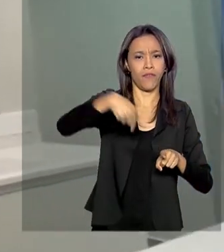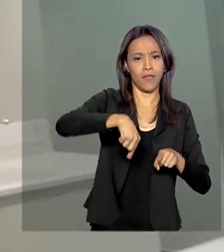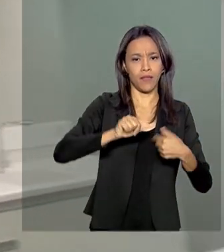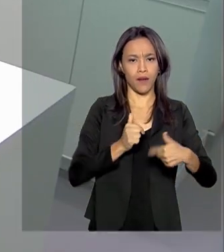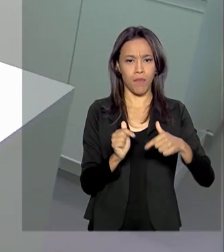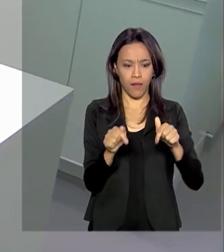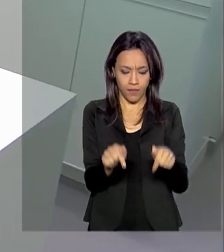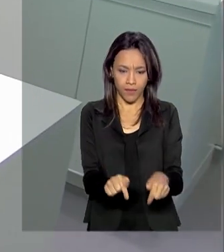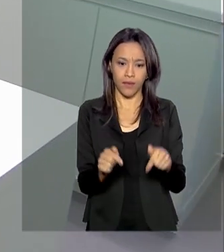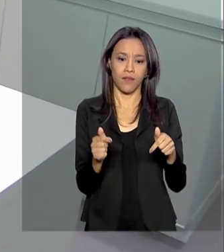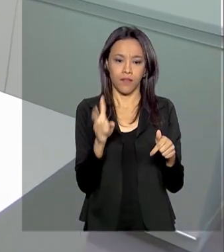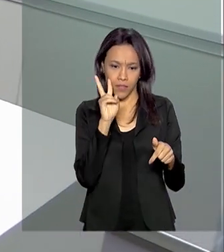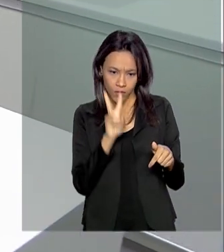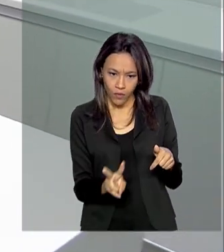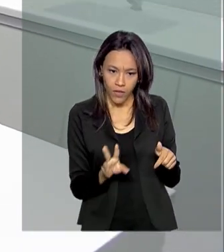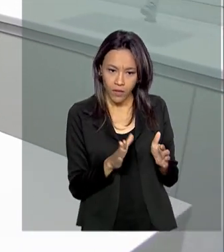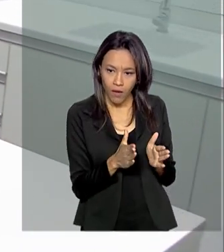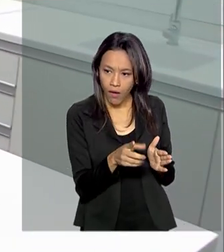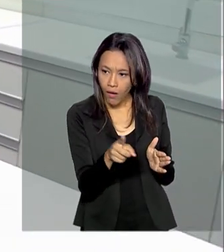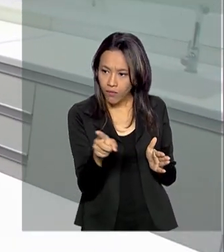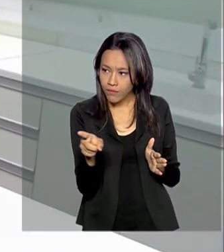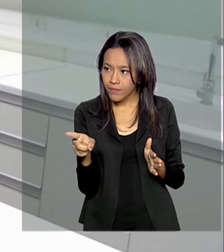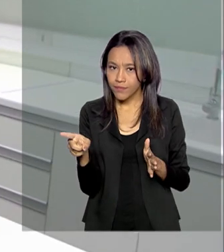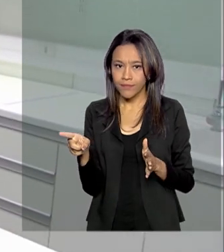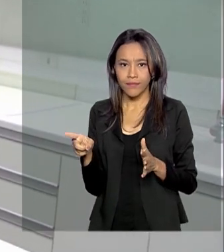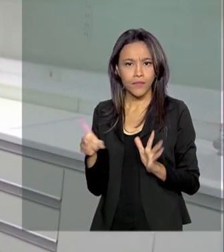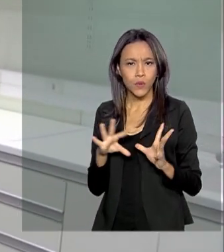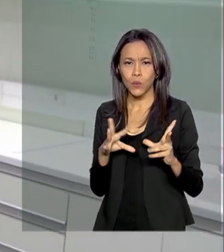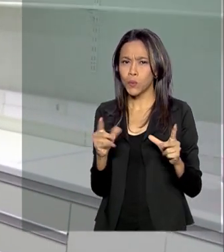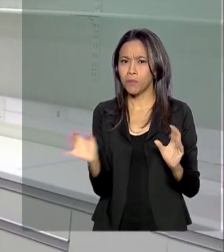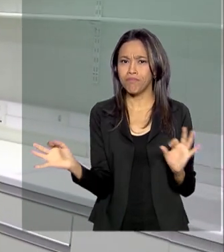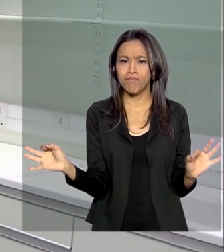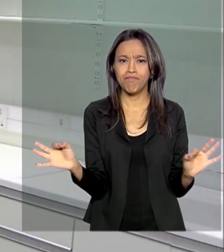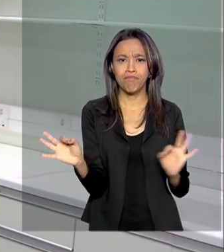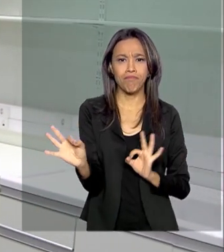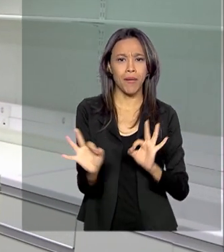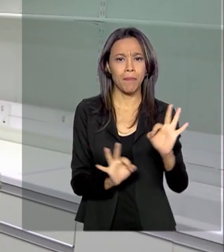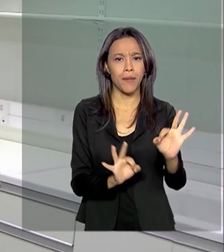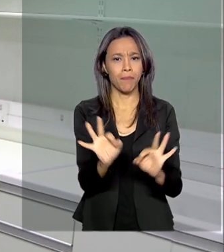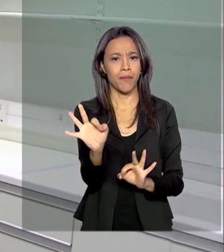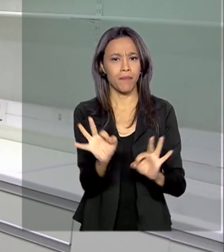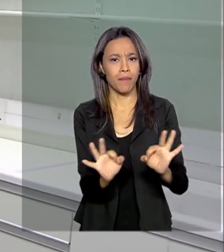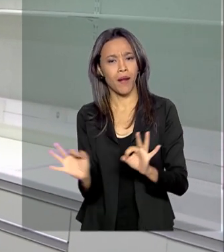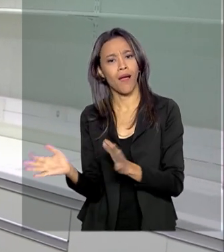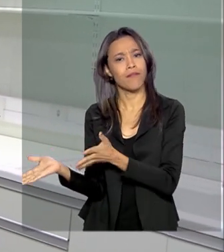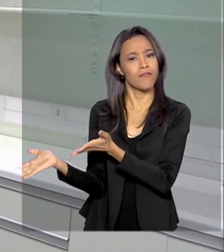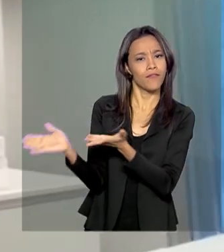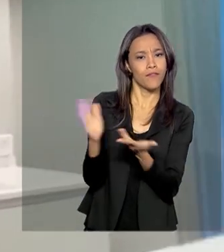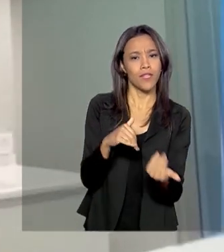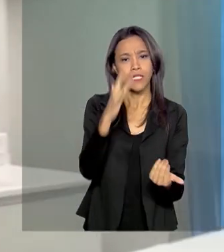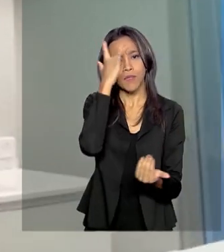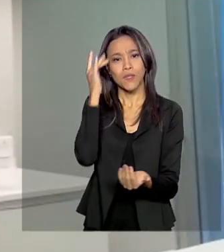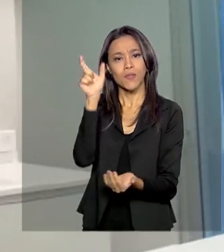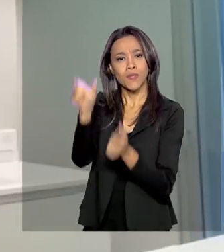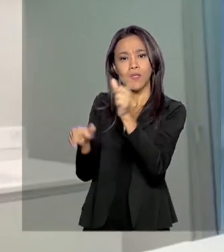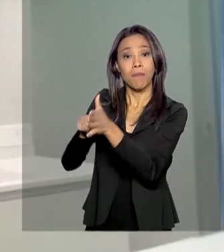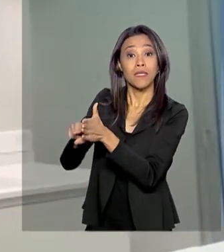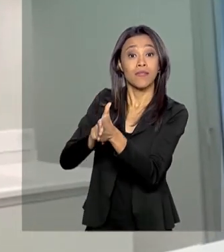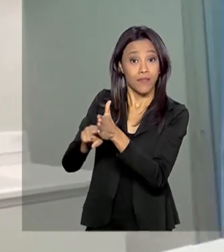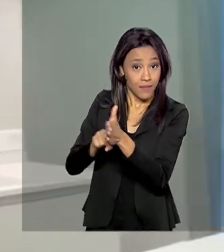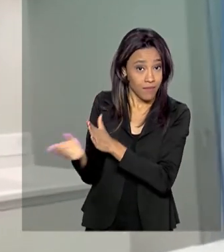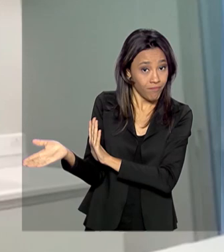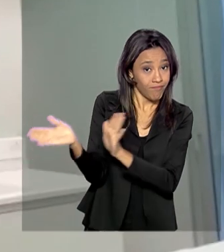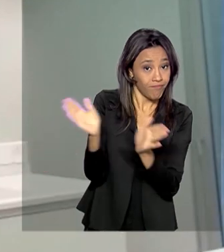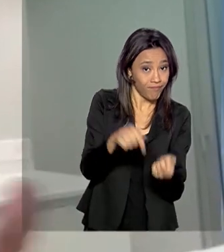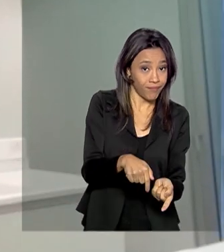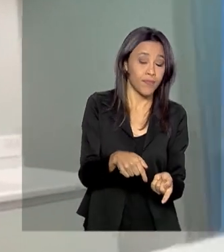Comandante Ferraz. Como vocês podem perceber, olha só, tudo prontinho para receber os pesquisadores da Fiocruz. Em janeiro, a Base